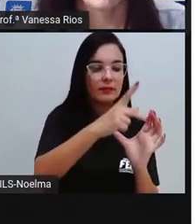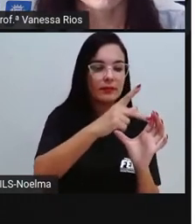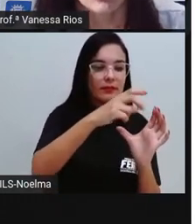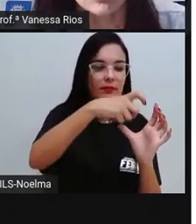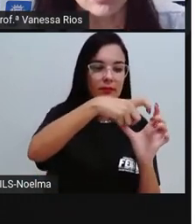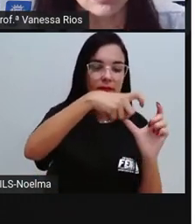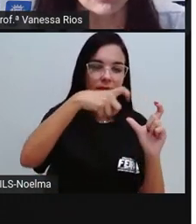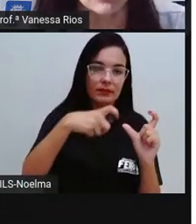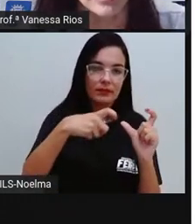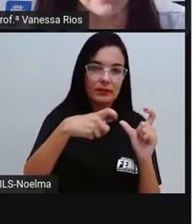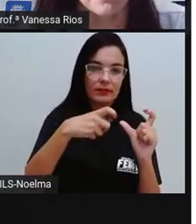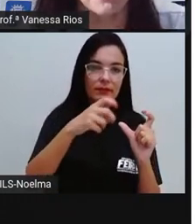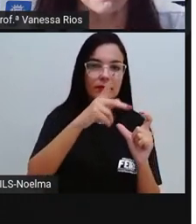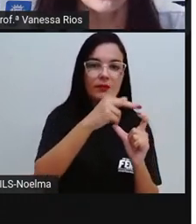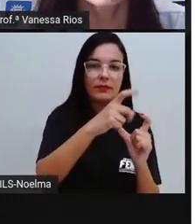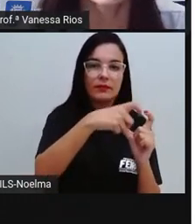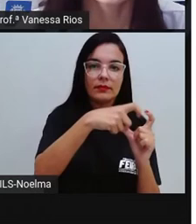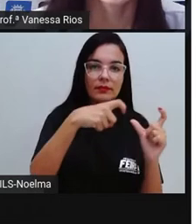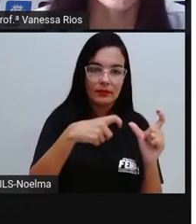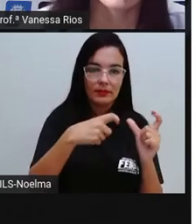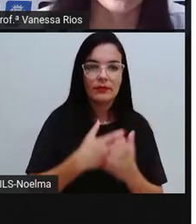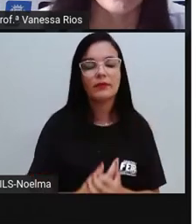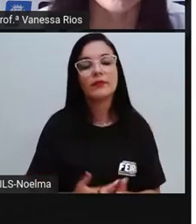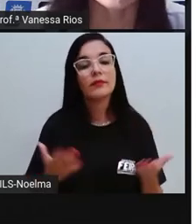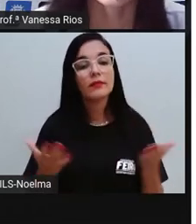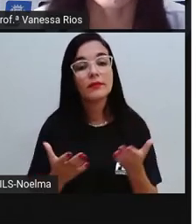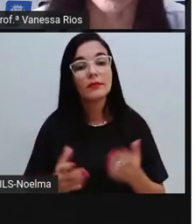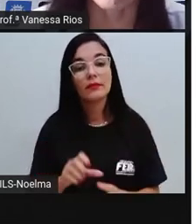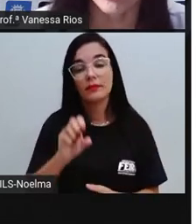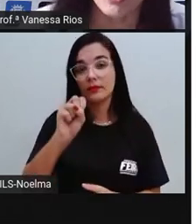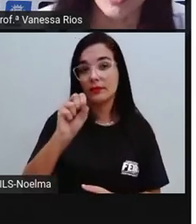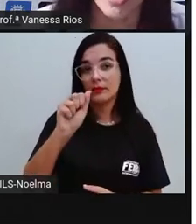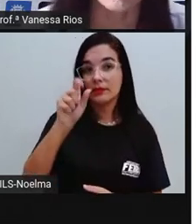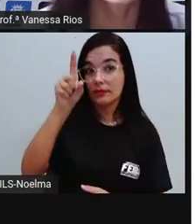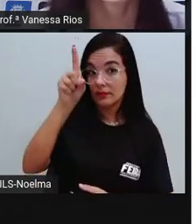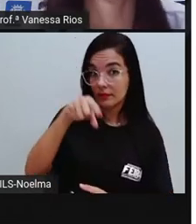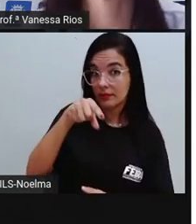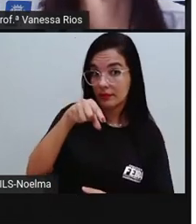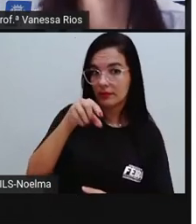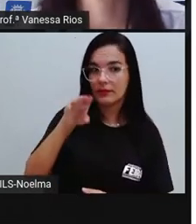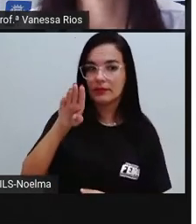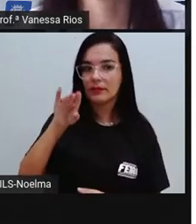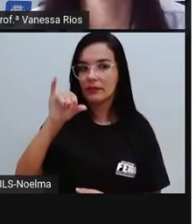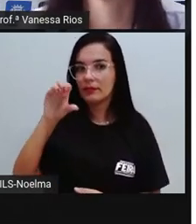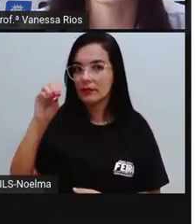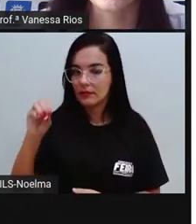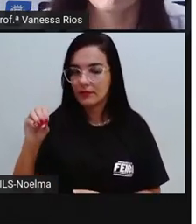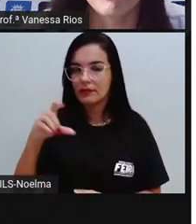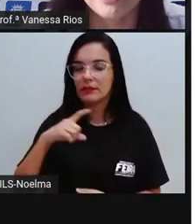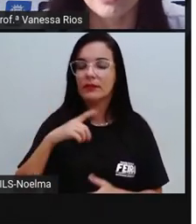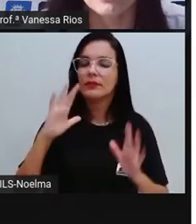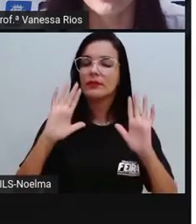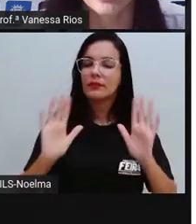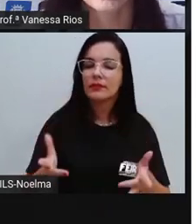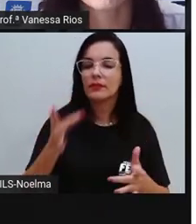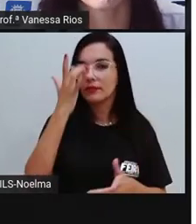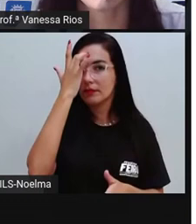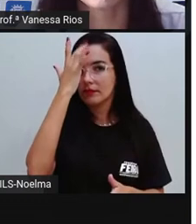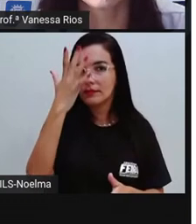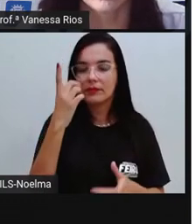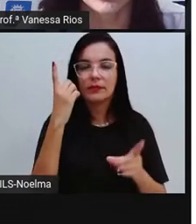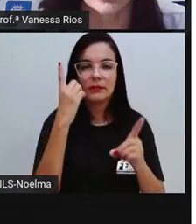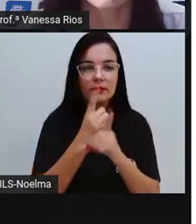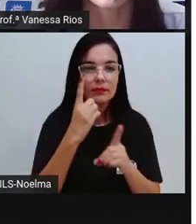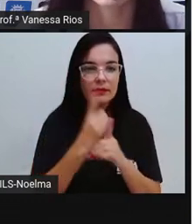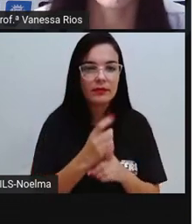paroxítona. Já a palavra sábio, a gente também já consegue identificar com facilidade a